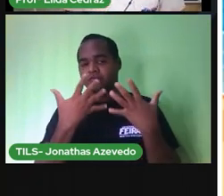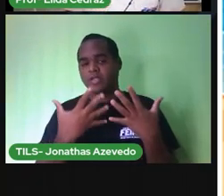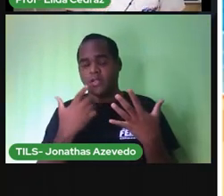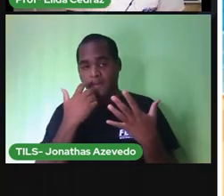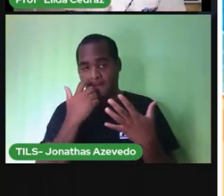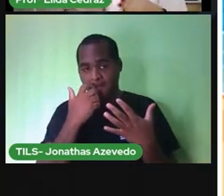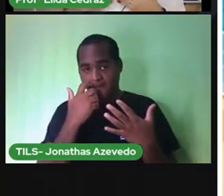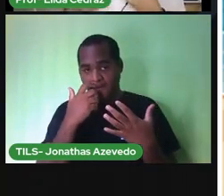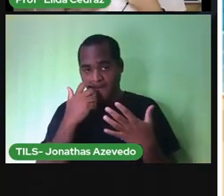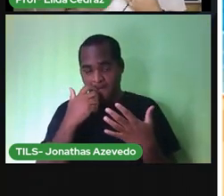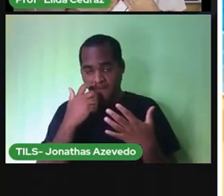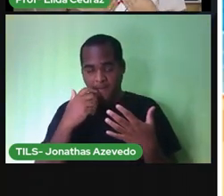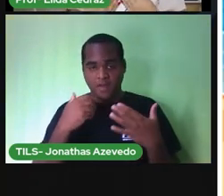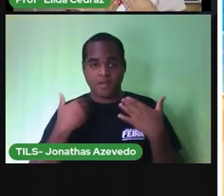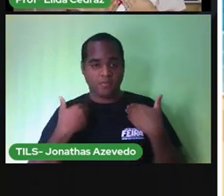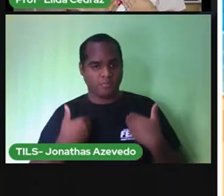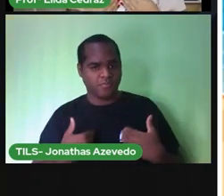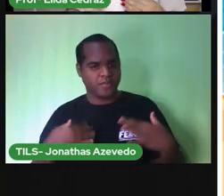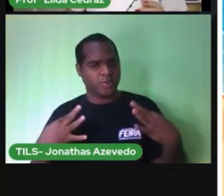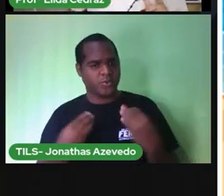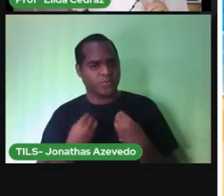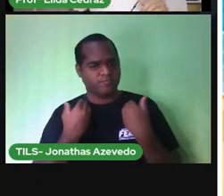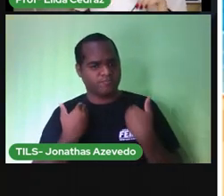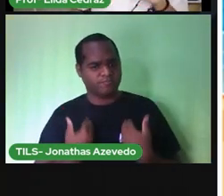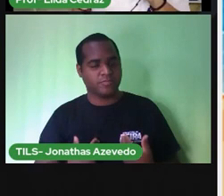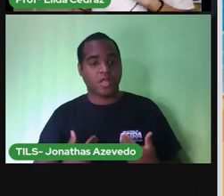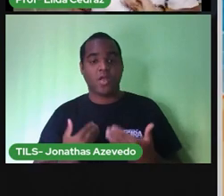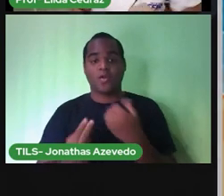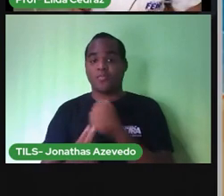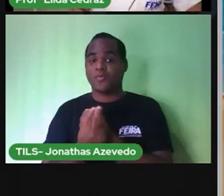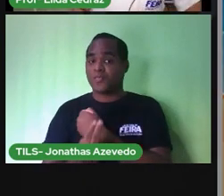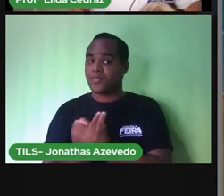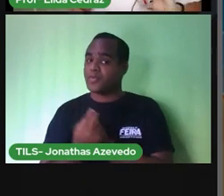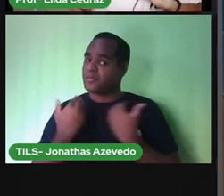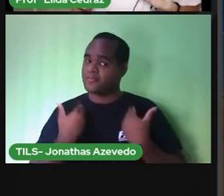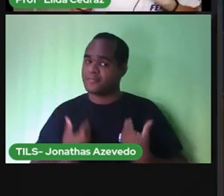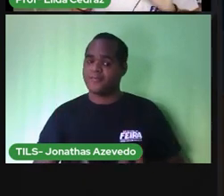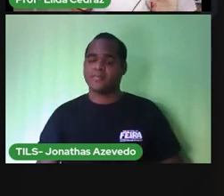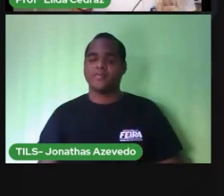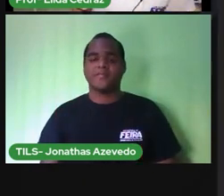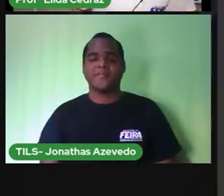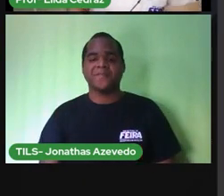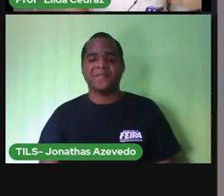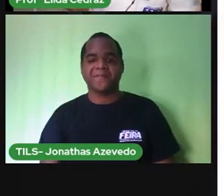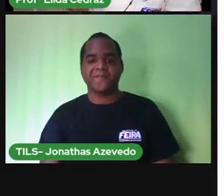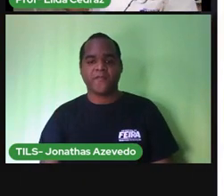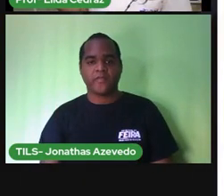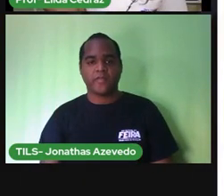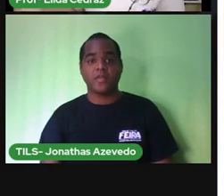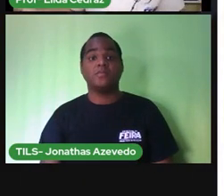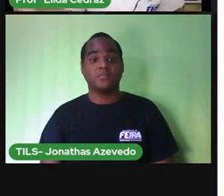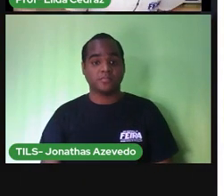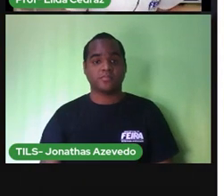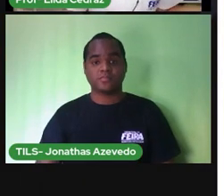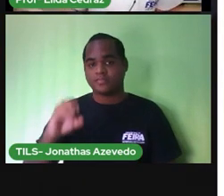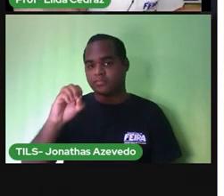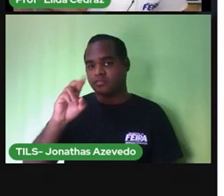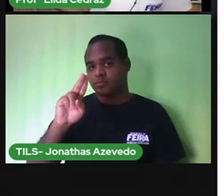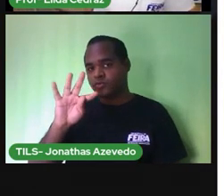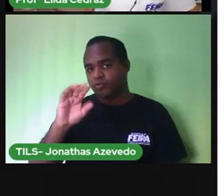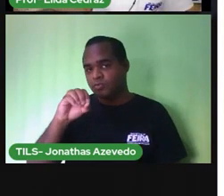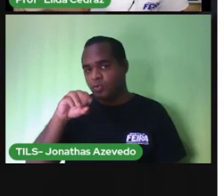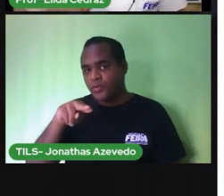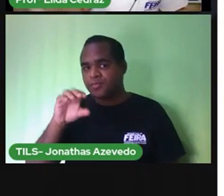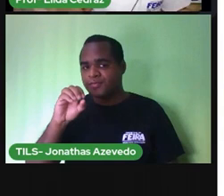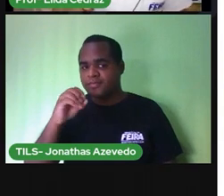estação do ano, para a proteção do nosso corpo. O outono, que é a estação que nós estamos